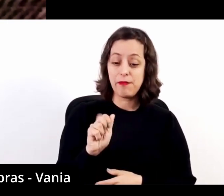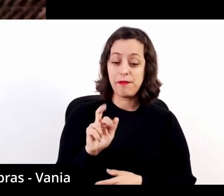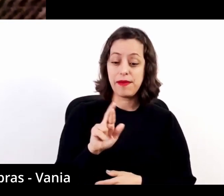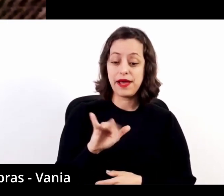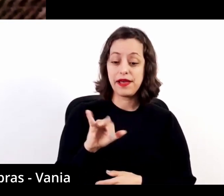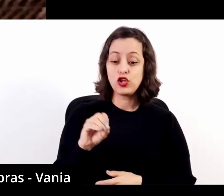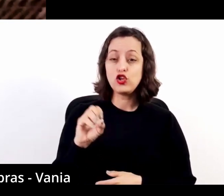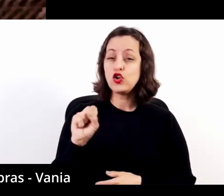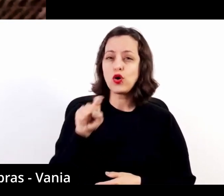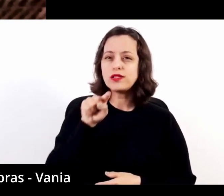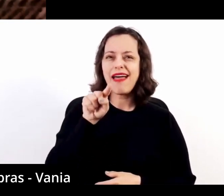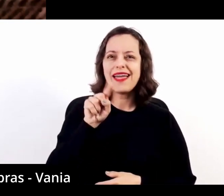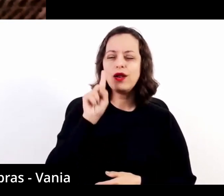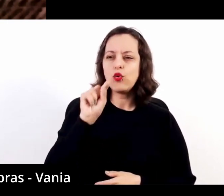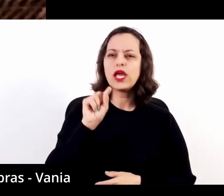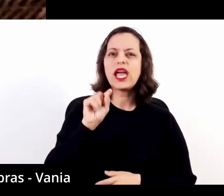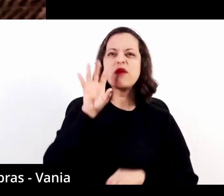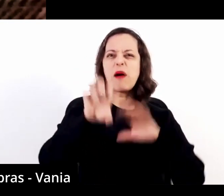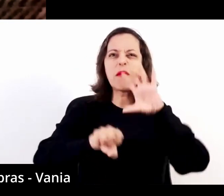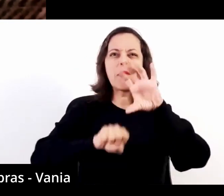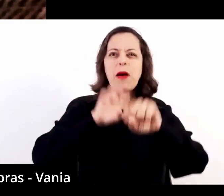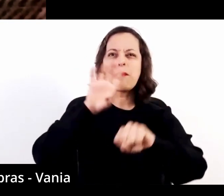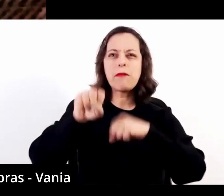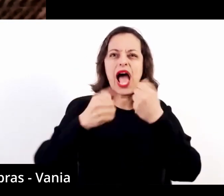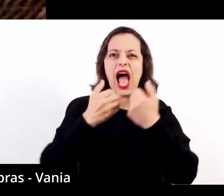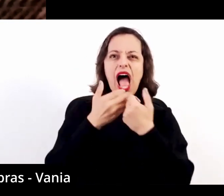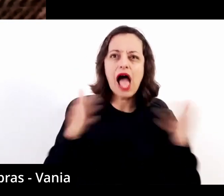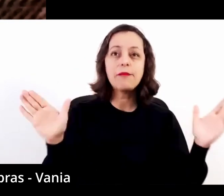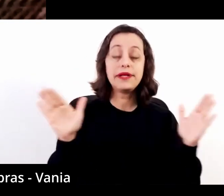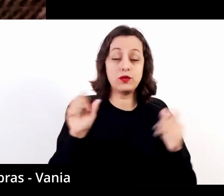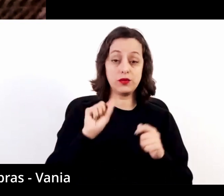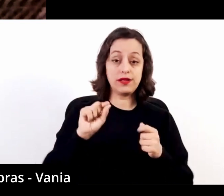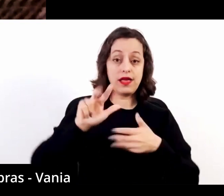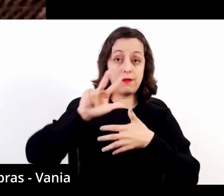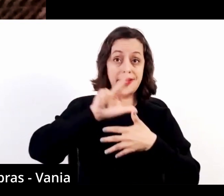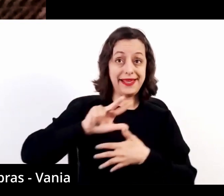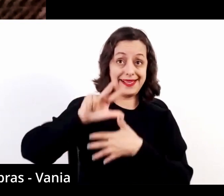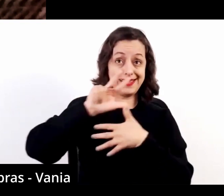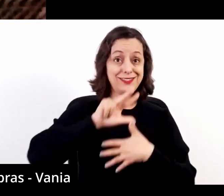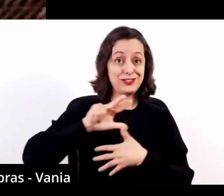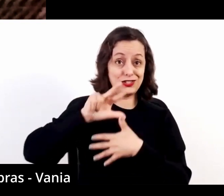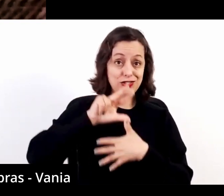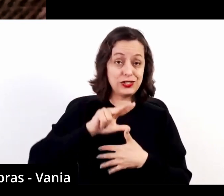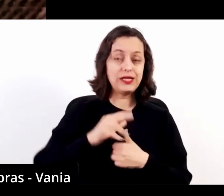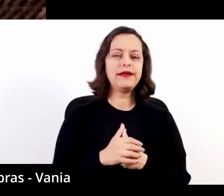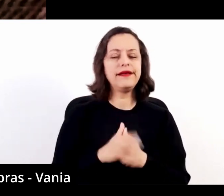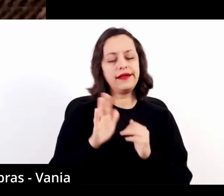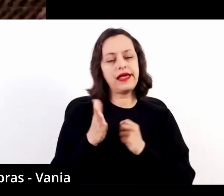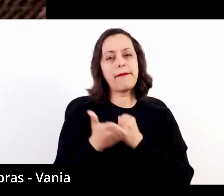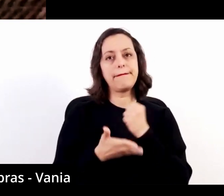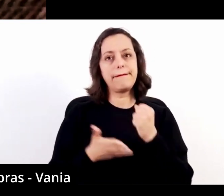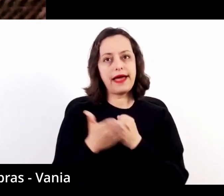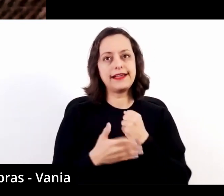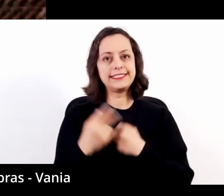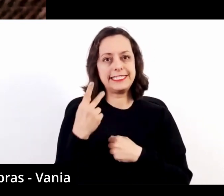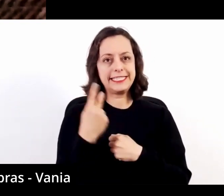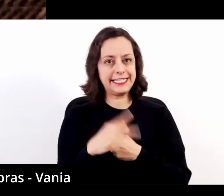espécie de esbravador, um bandeirante do violão na América Latina, que, embora a sua base